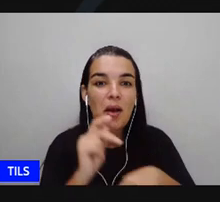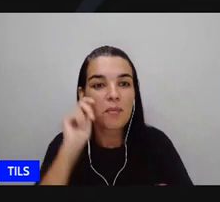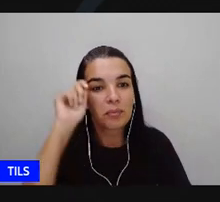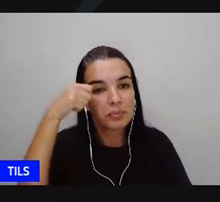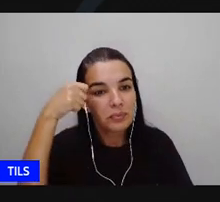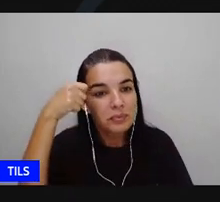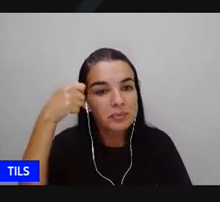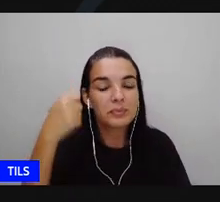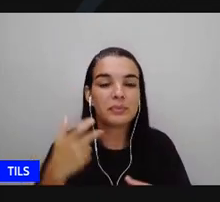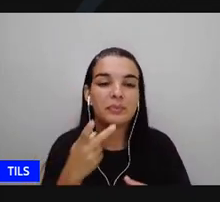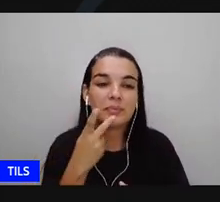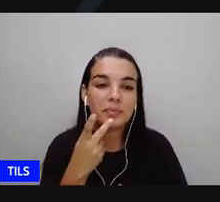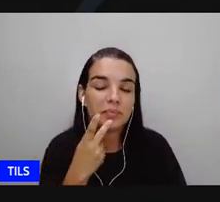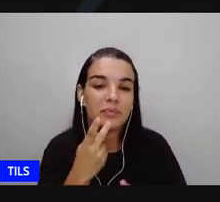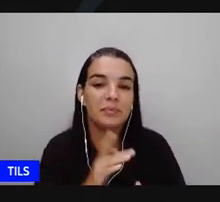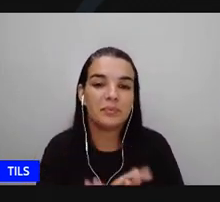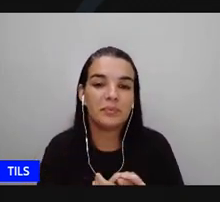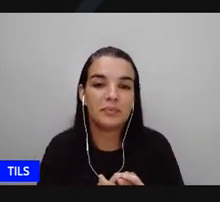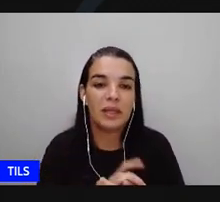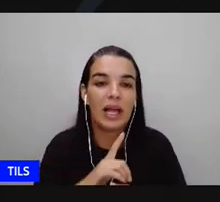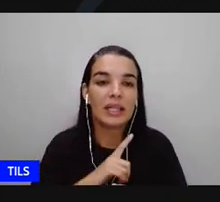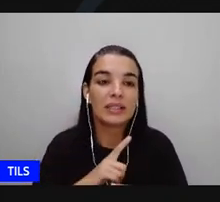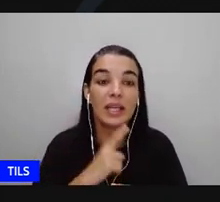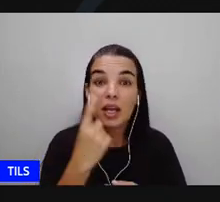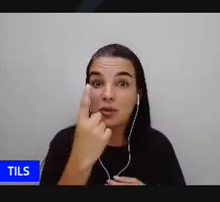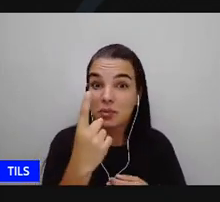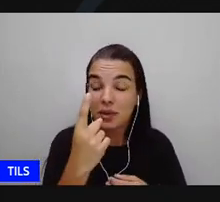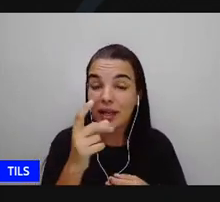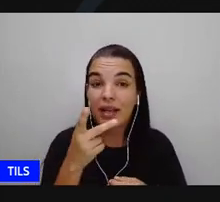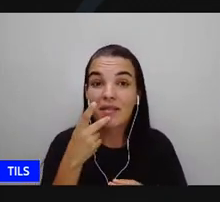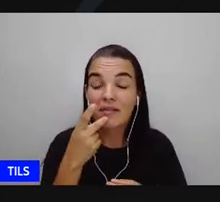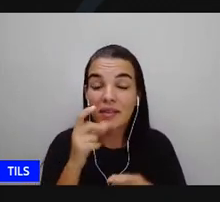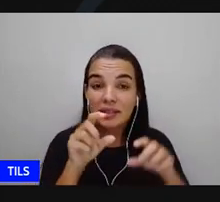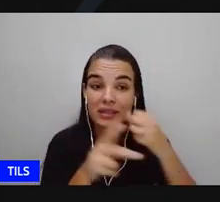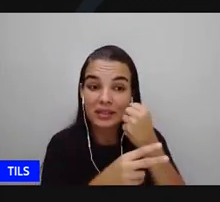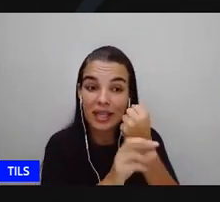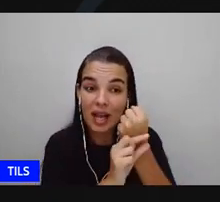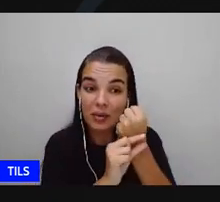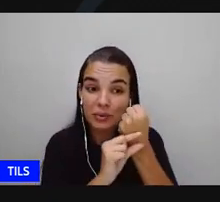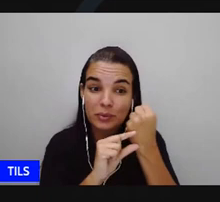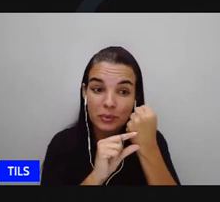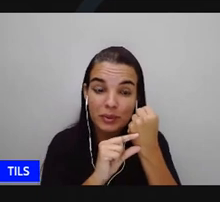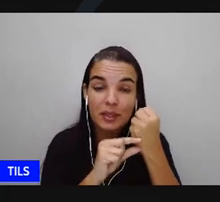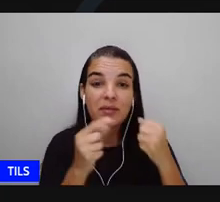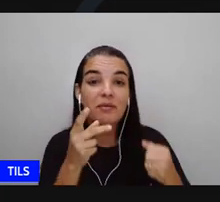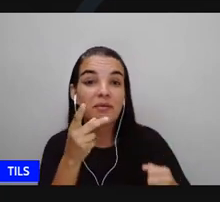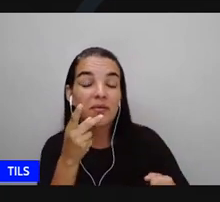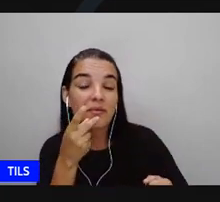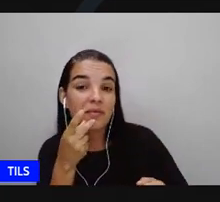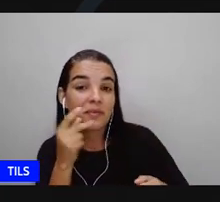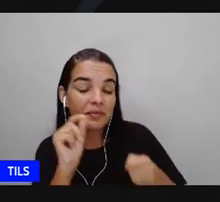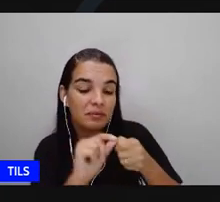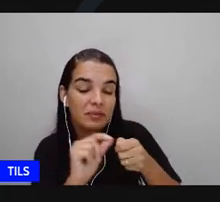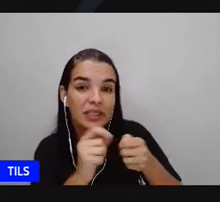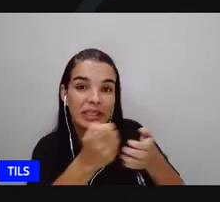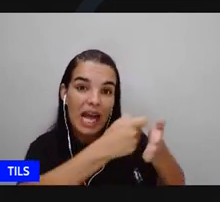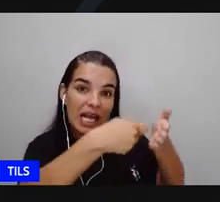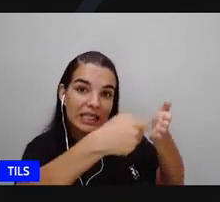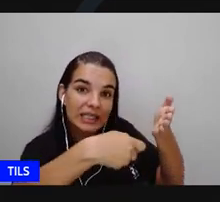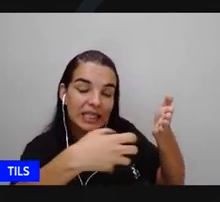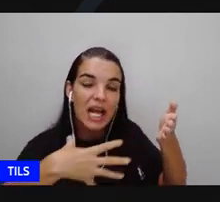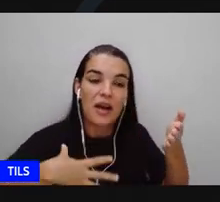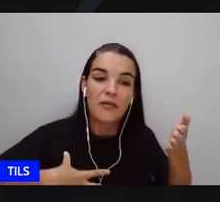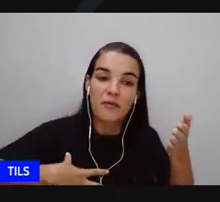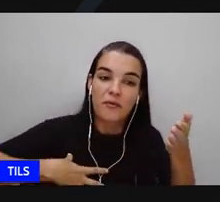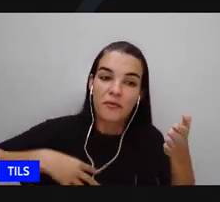publicou filmas que ela fez em homenagem a filha dela olha a escreveu da nossa realidade do nosso povo do nosso sentimento